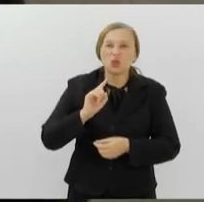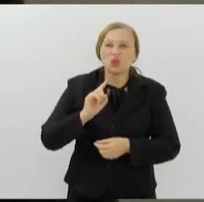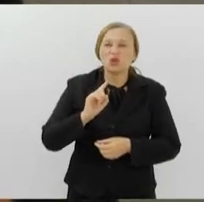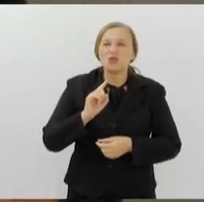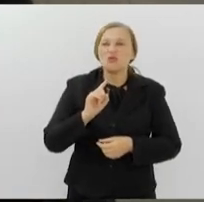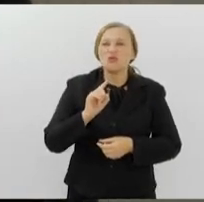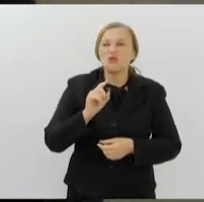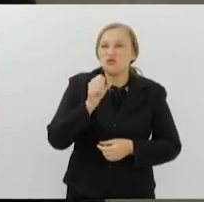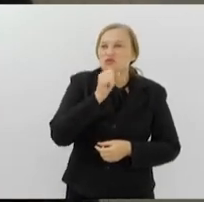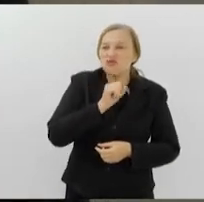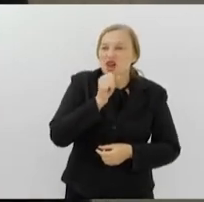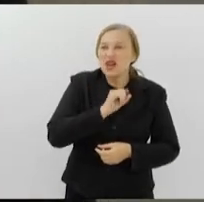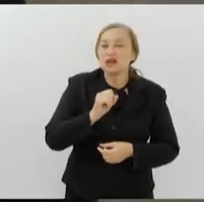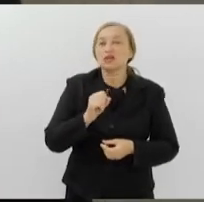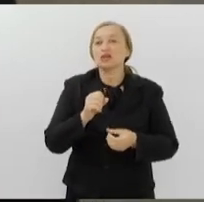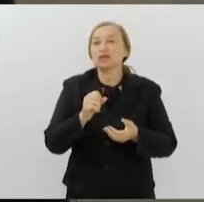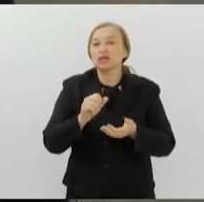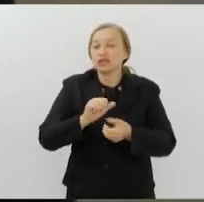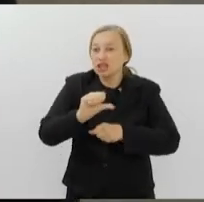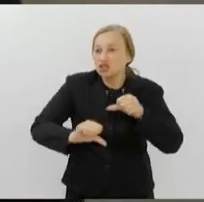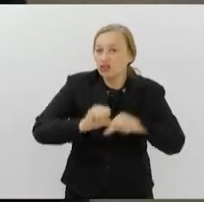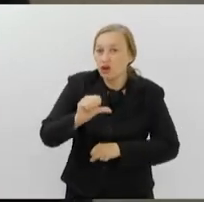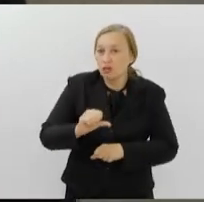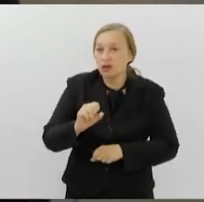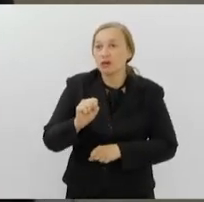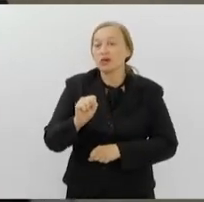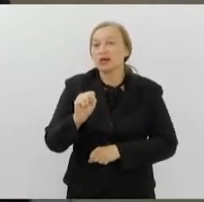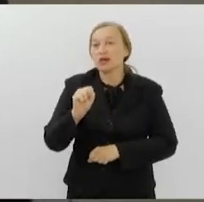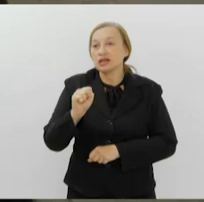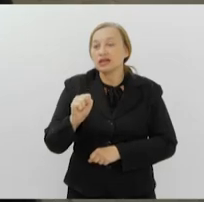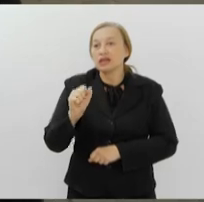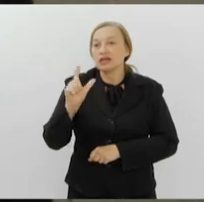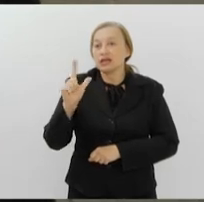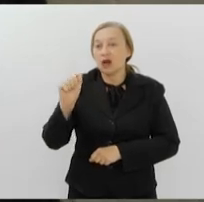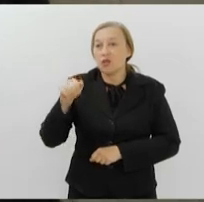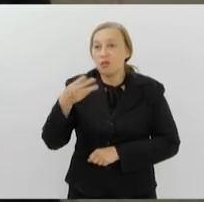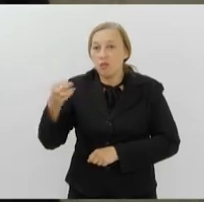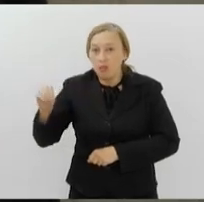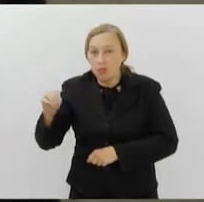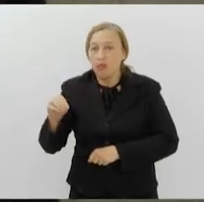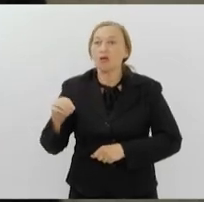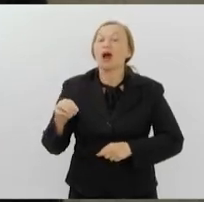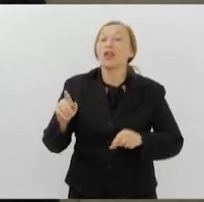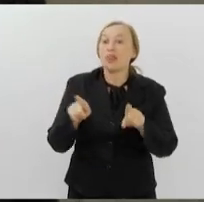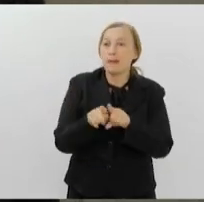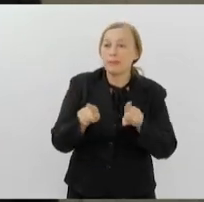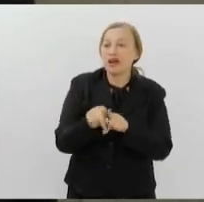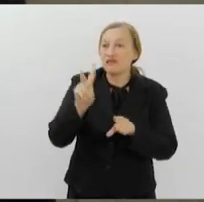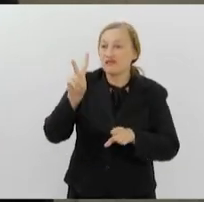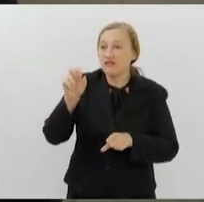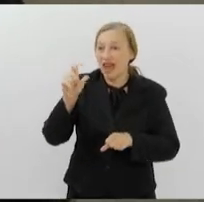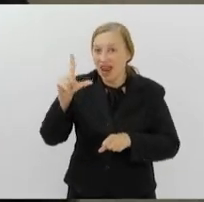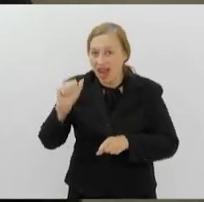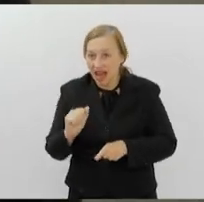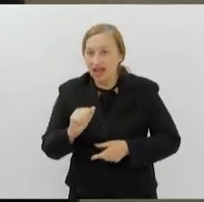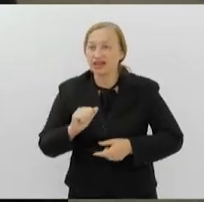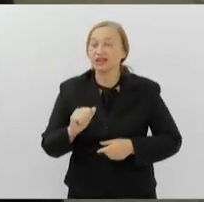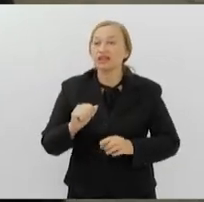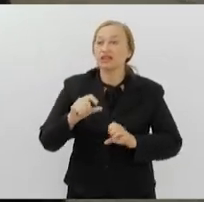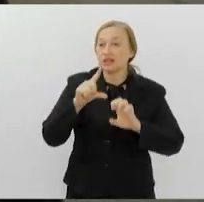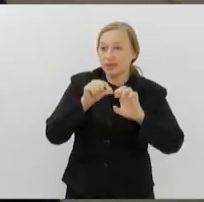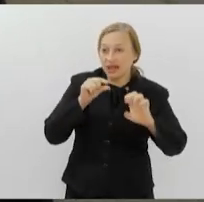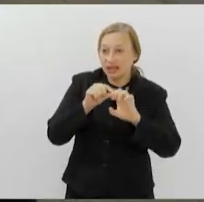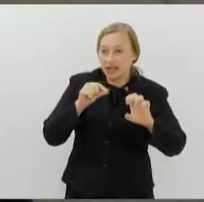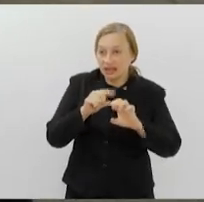fazemos vela, ensinamos as nossas crianças, ensinamos os pais das crianças também, que é um caso de empregabilidade, que aí gera